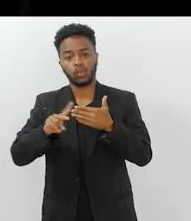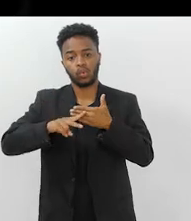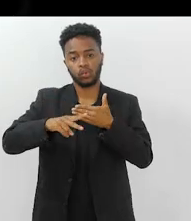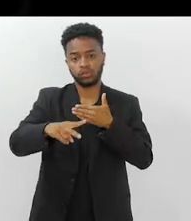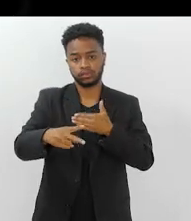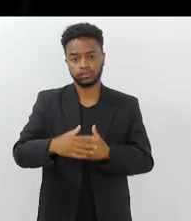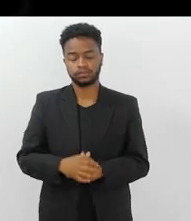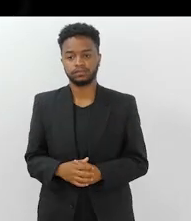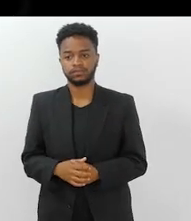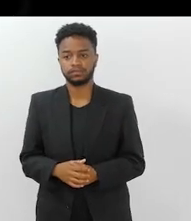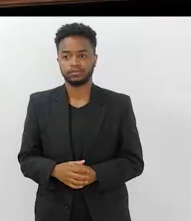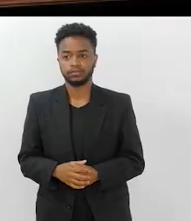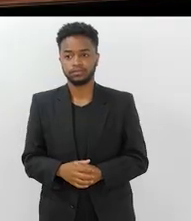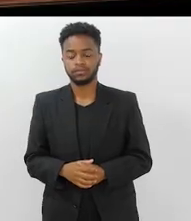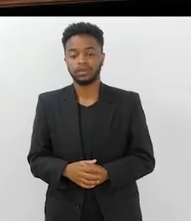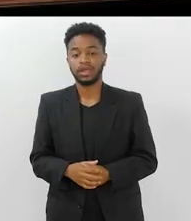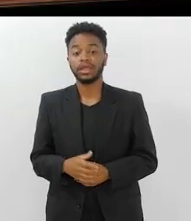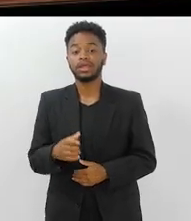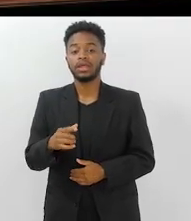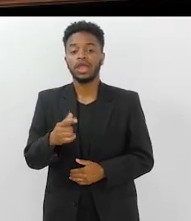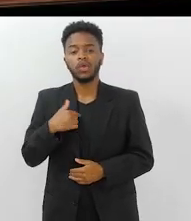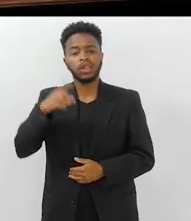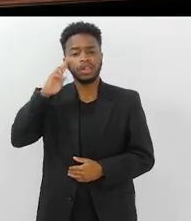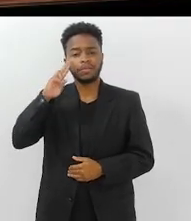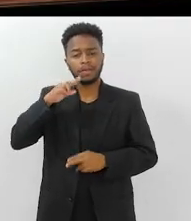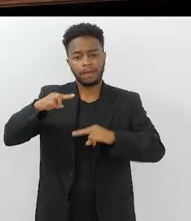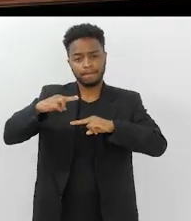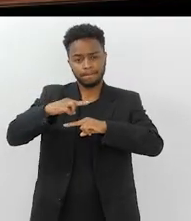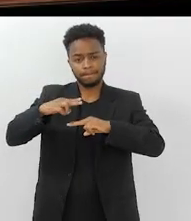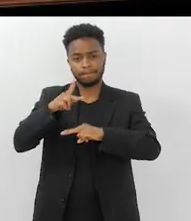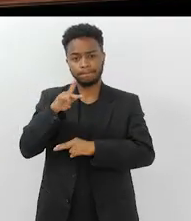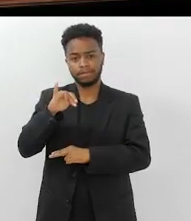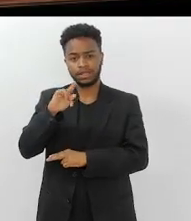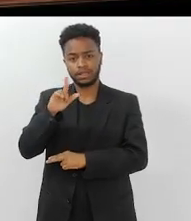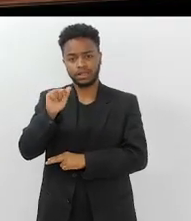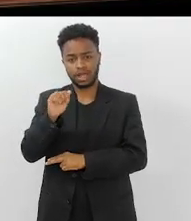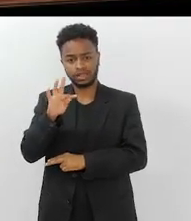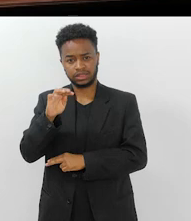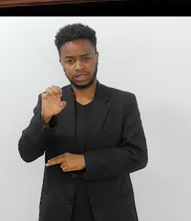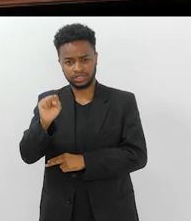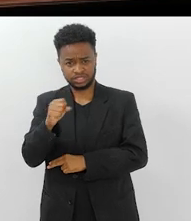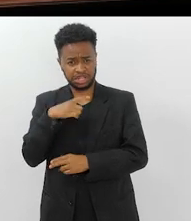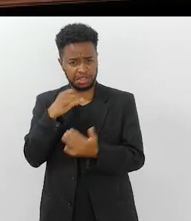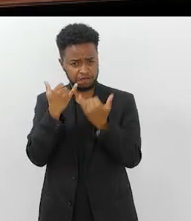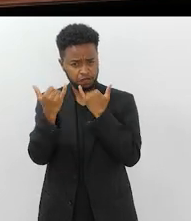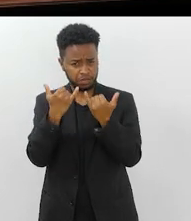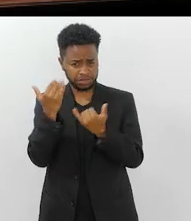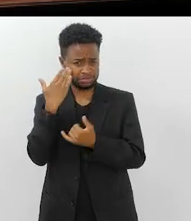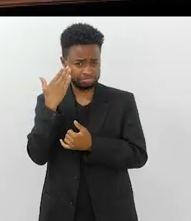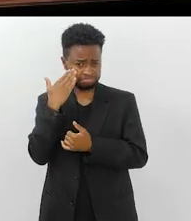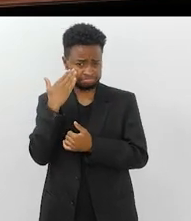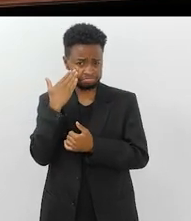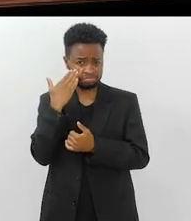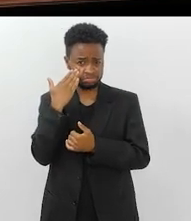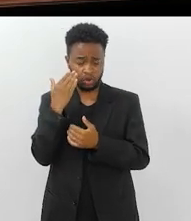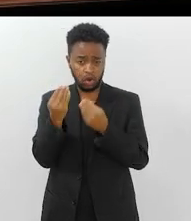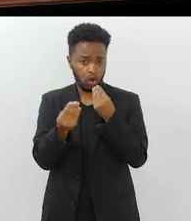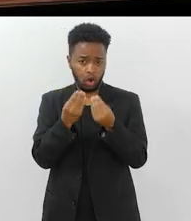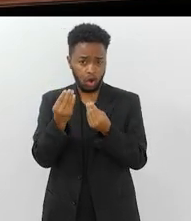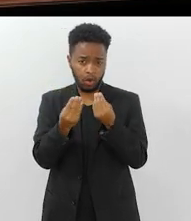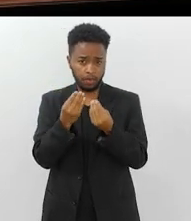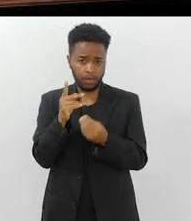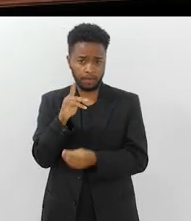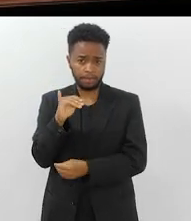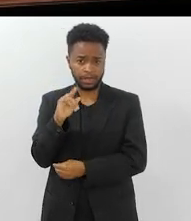consequências. E ocorreu, Sara, o Pilates, você tem alguma pesquisa, algum número que alfira isso? Se o Pilates